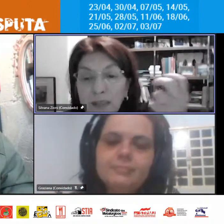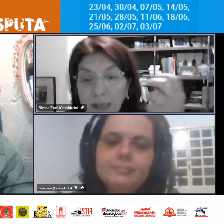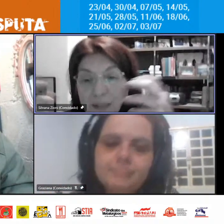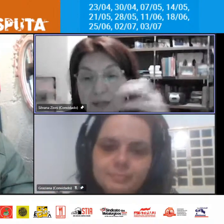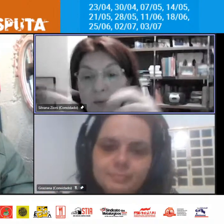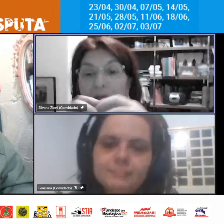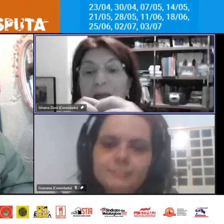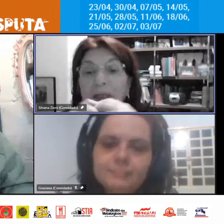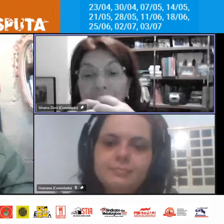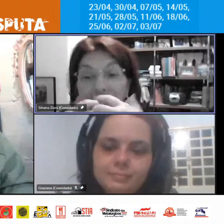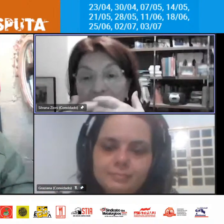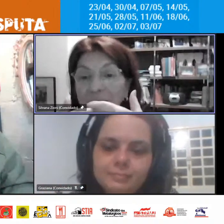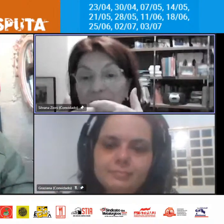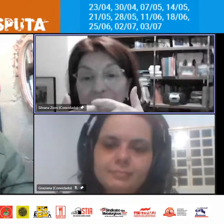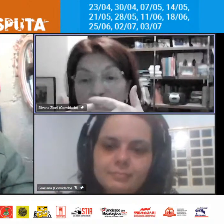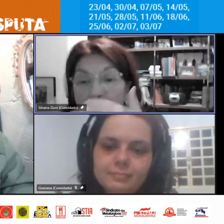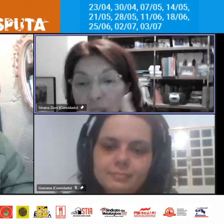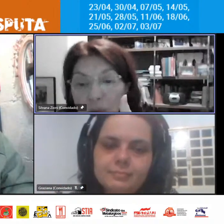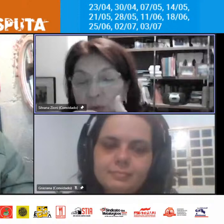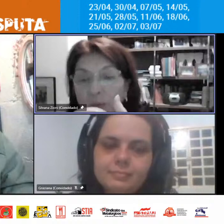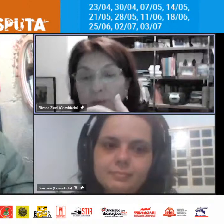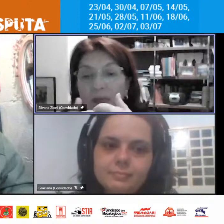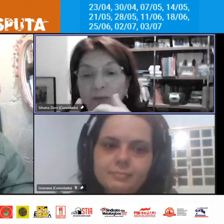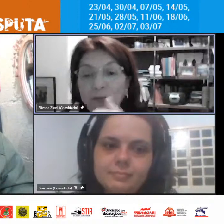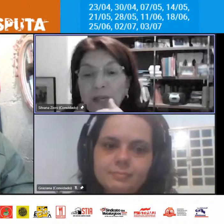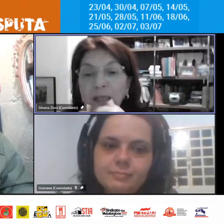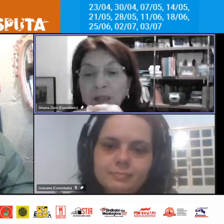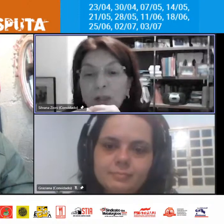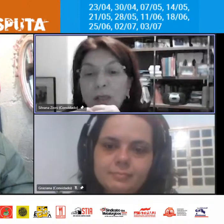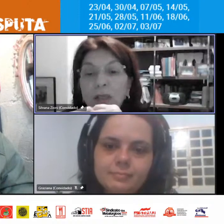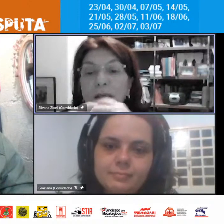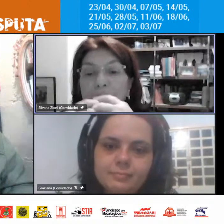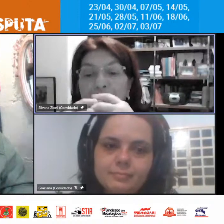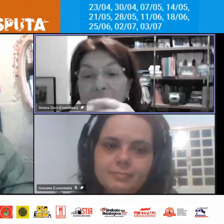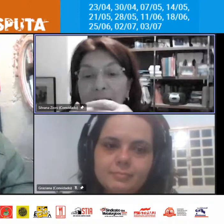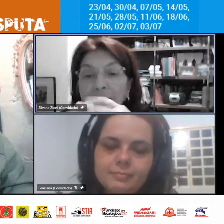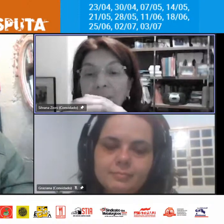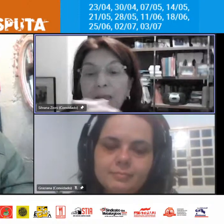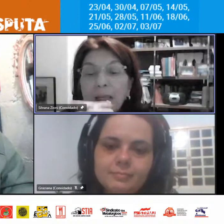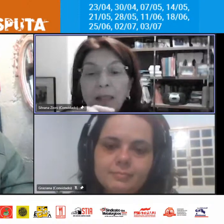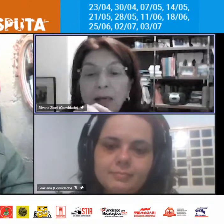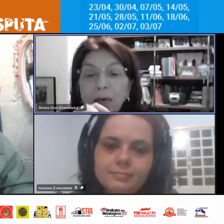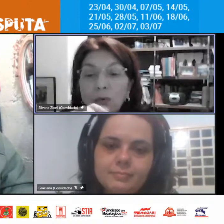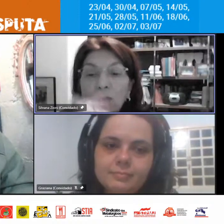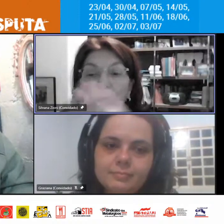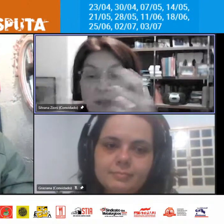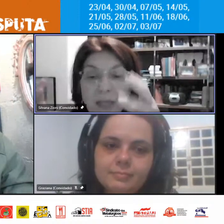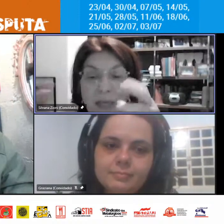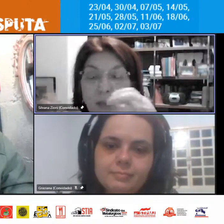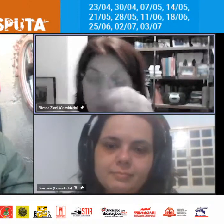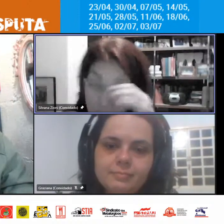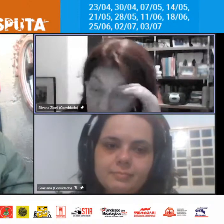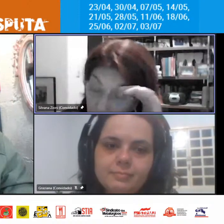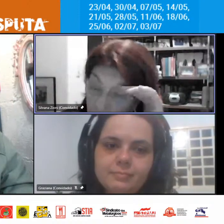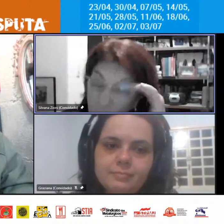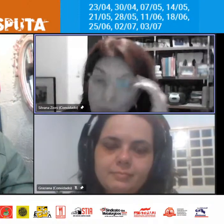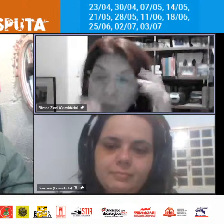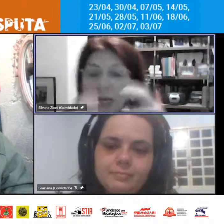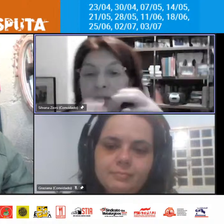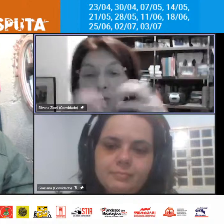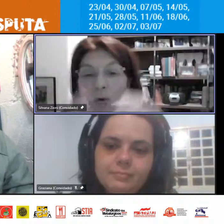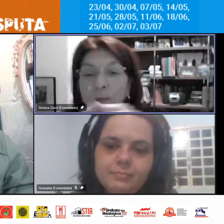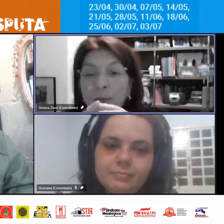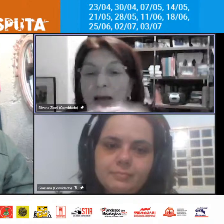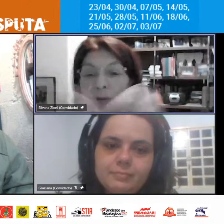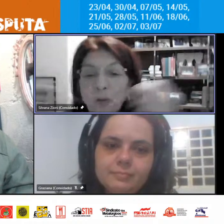de urbanização que está muito evidente que é não o modelo do